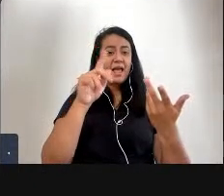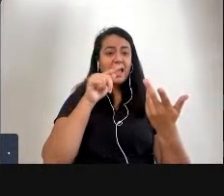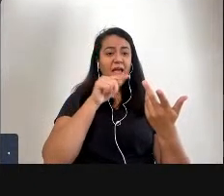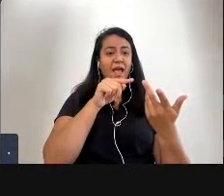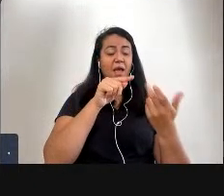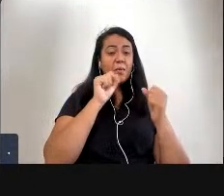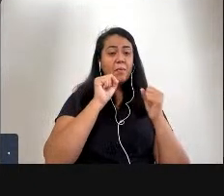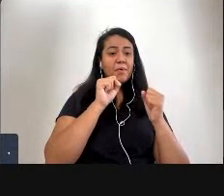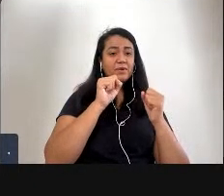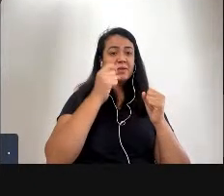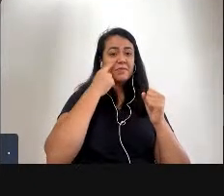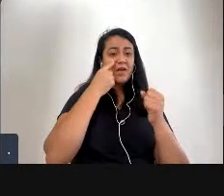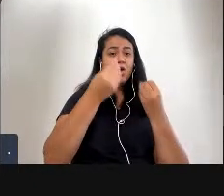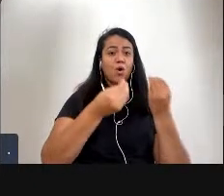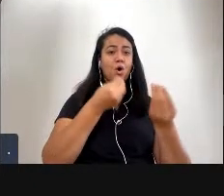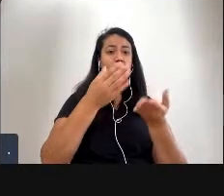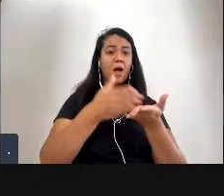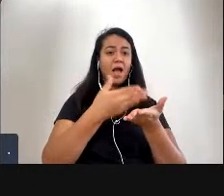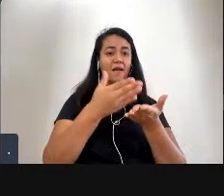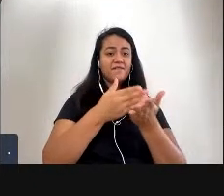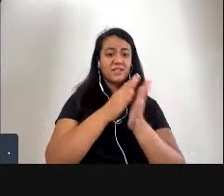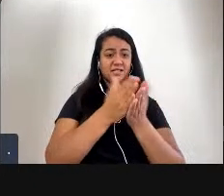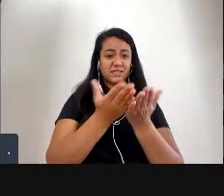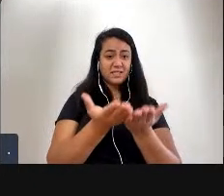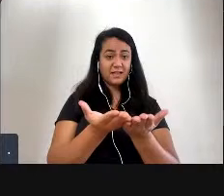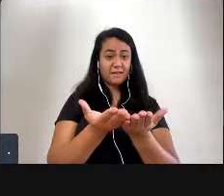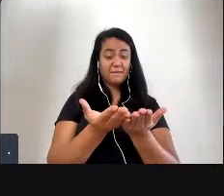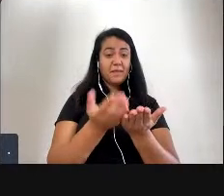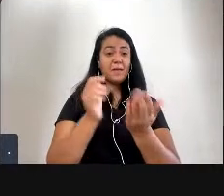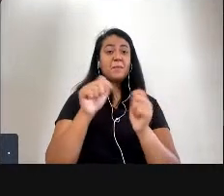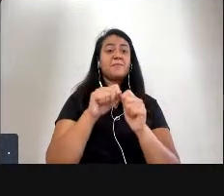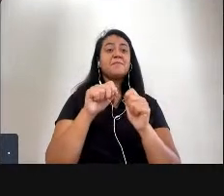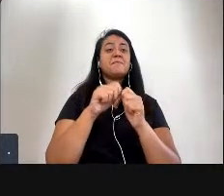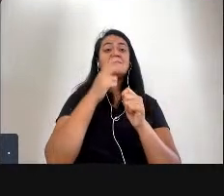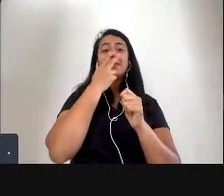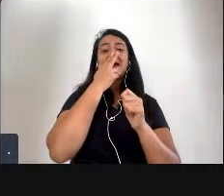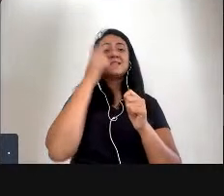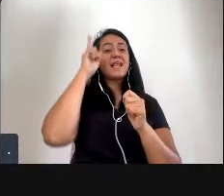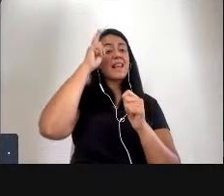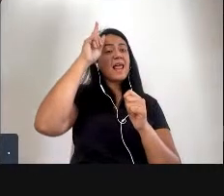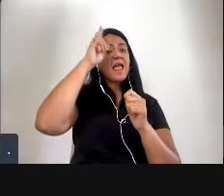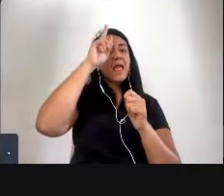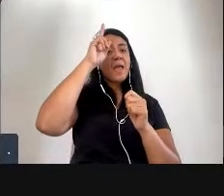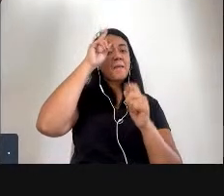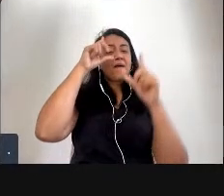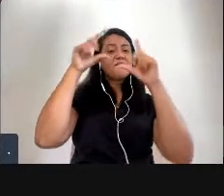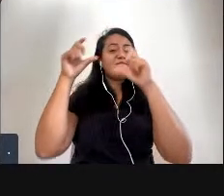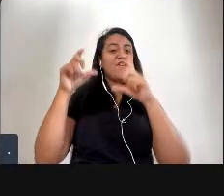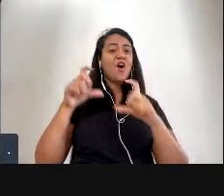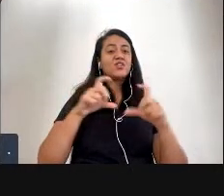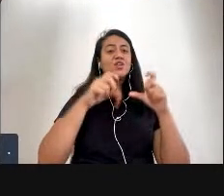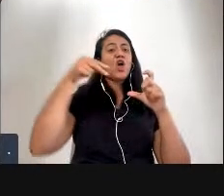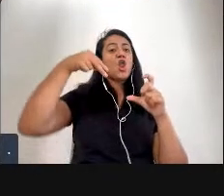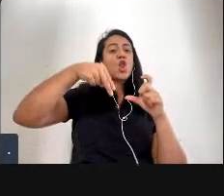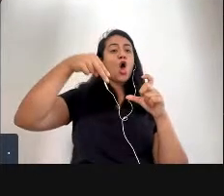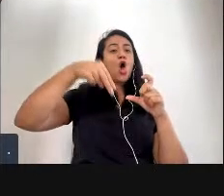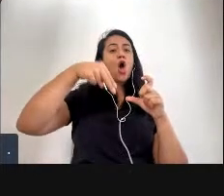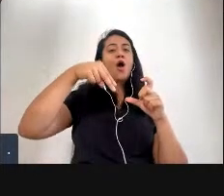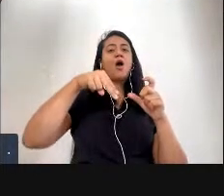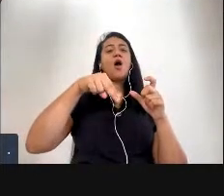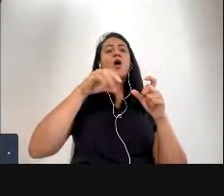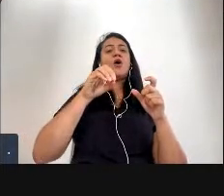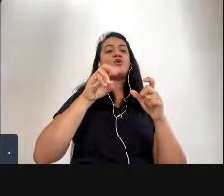disposição da revista parece uma fotonovela né a exposição é basicamente essa né quando a gente vê